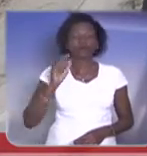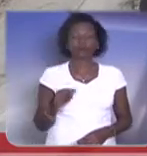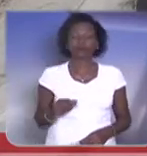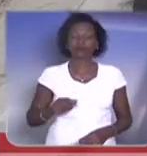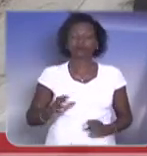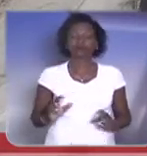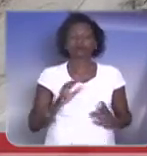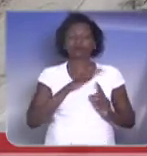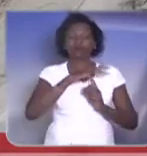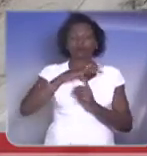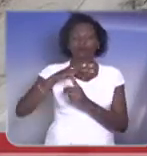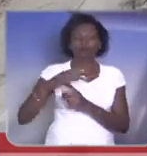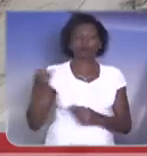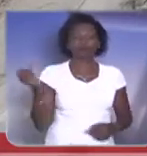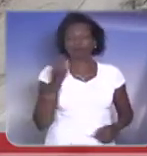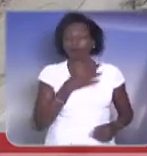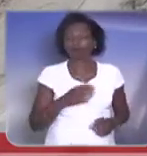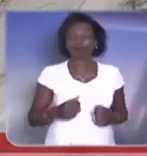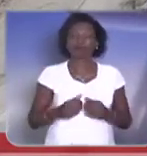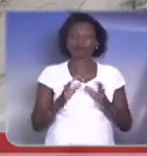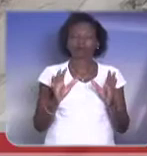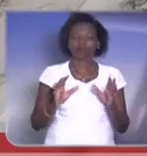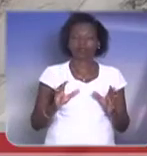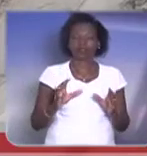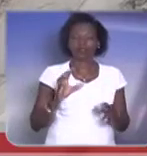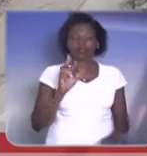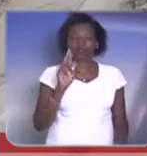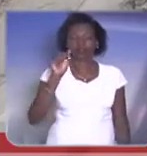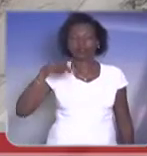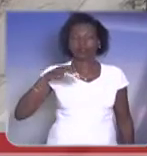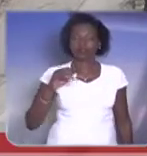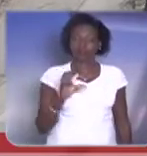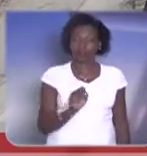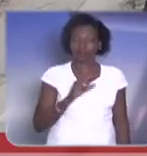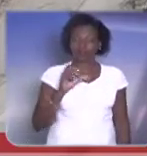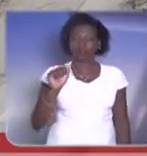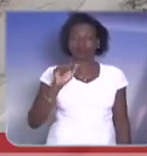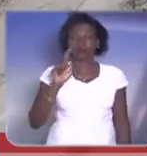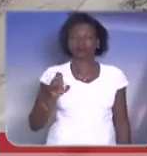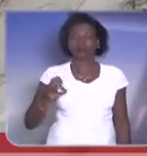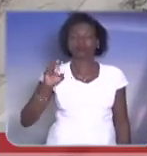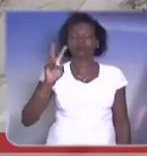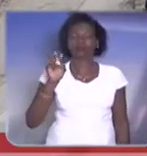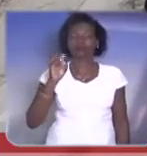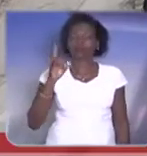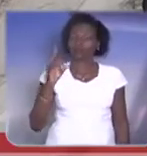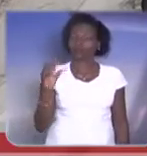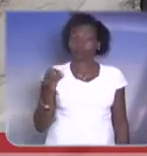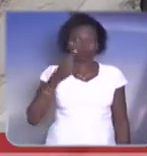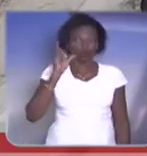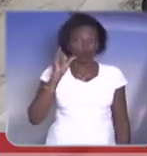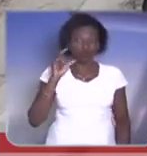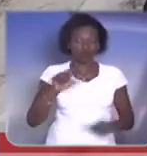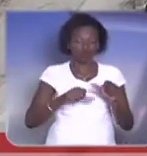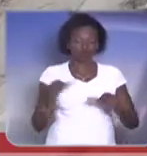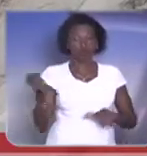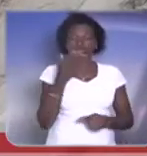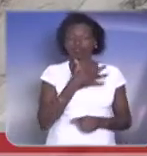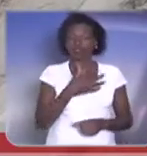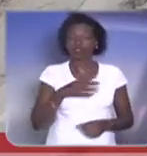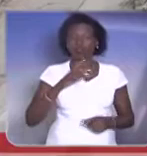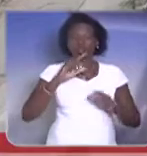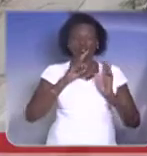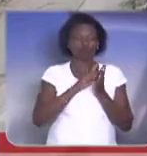uma praça em São Paulo, a Praça Ramos de Azevedo, ontem, foi revitalizada. Infelizmente, os jornais não falaram nada disso. A praça ficou